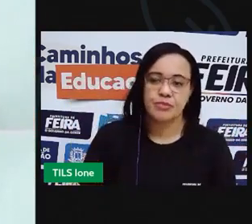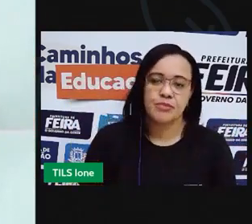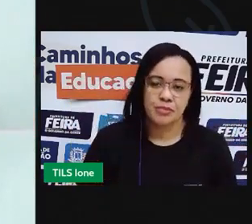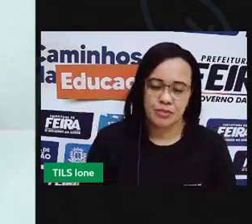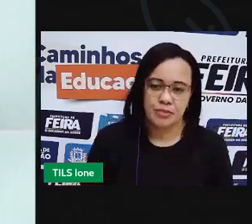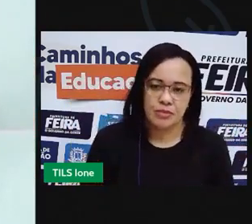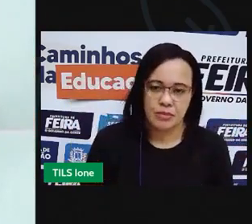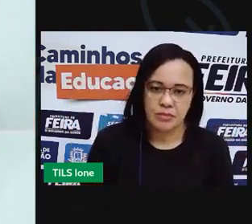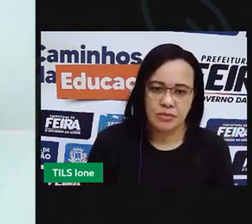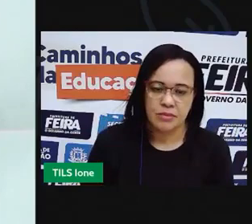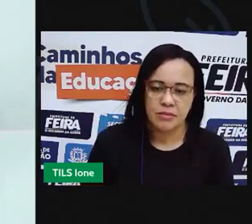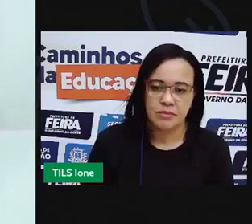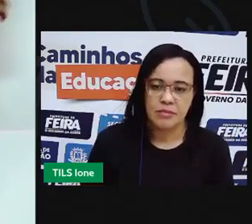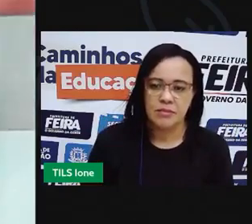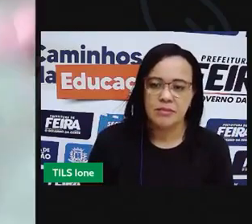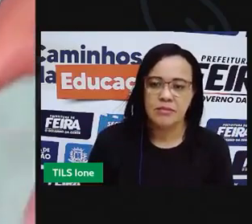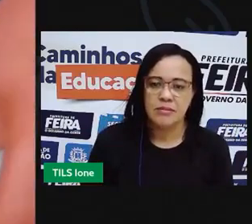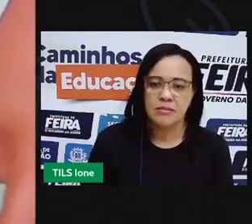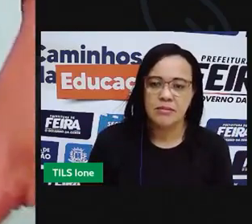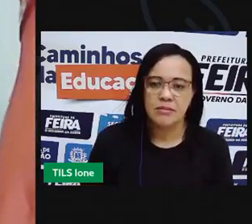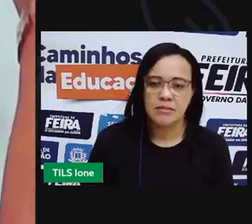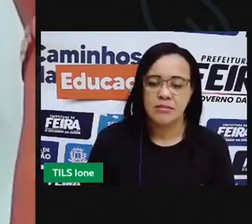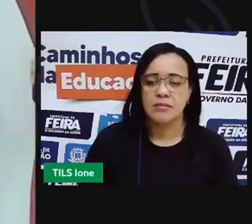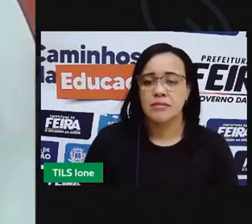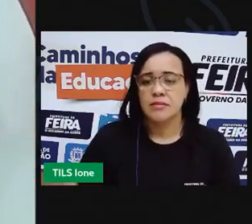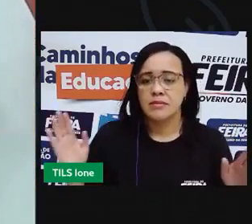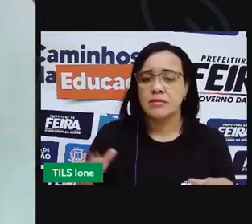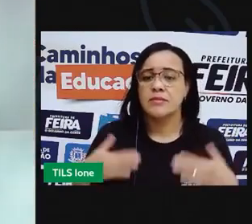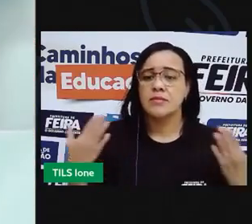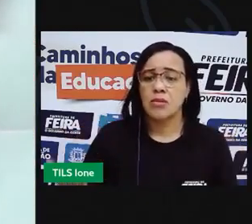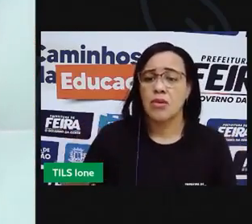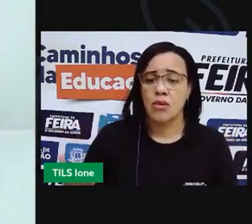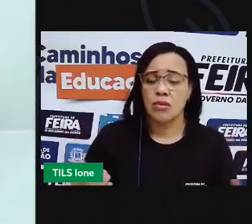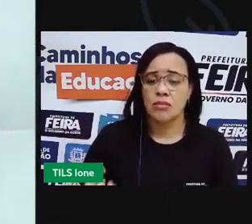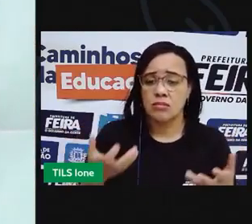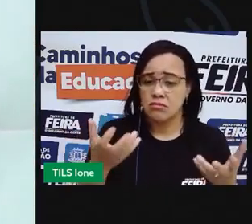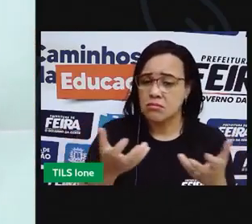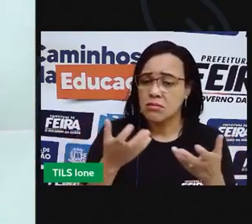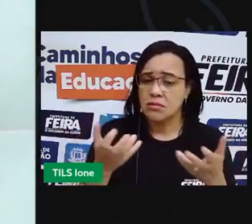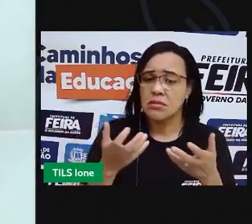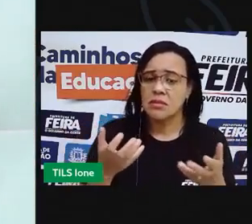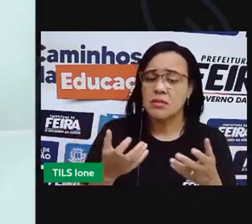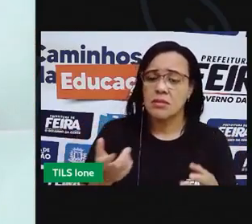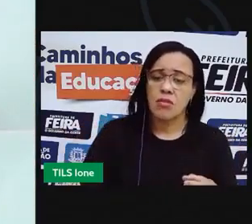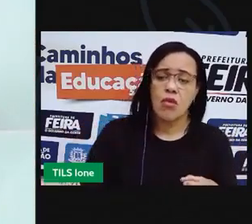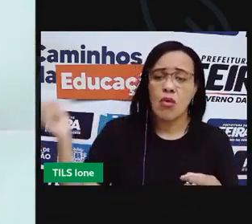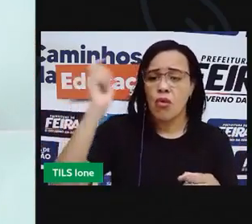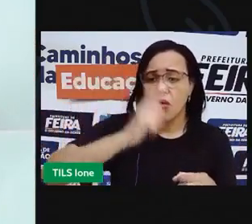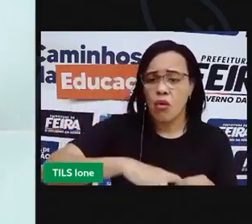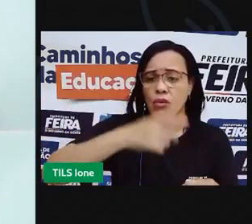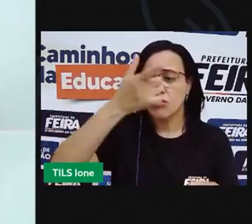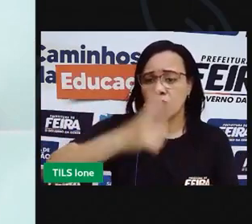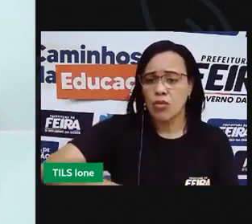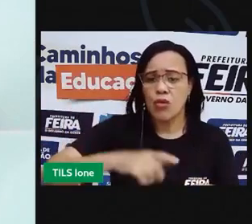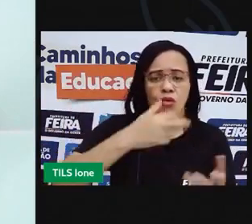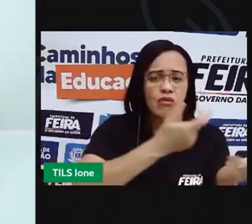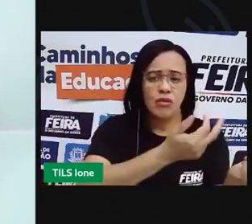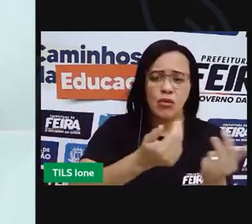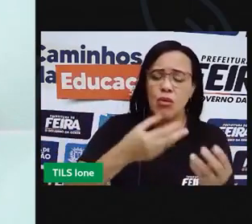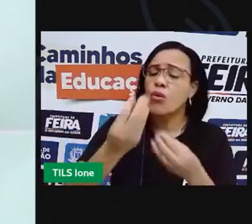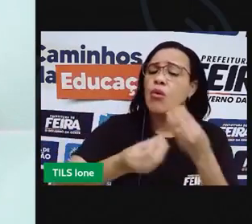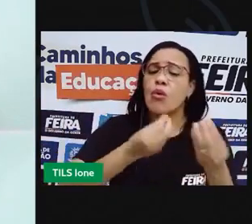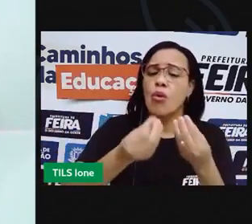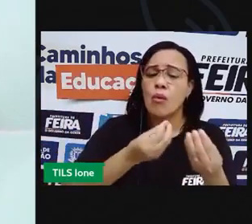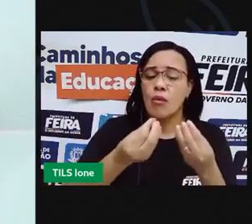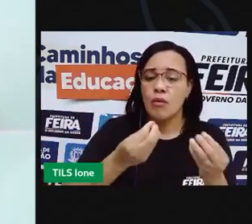e agora se eu quiser retomar para a quantidade original para a